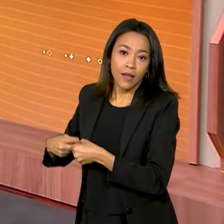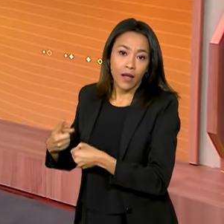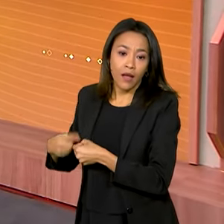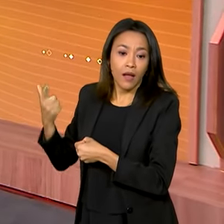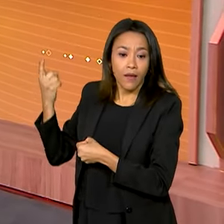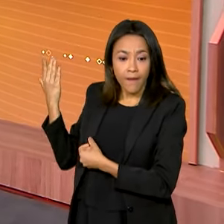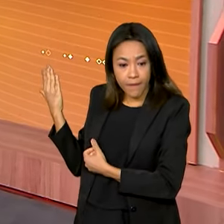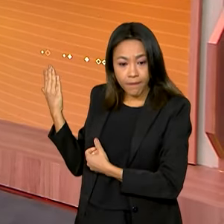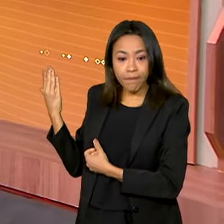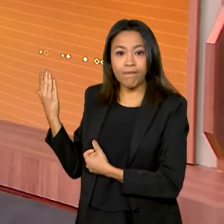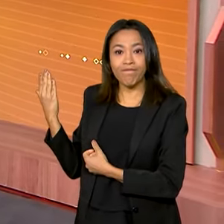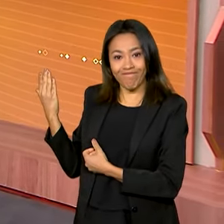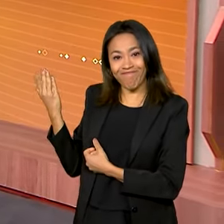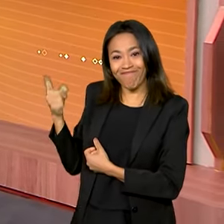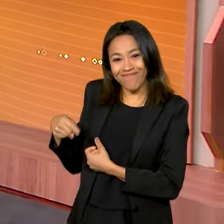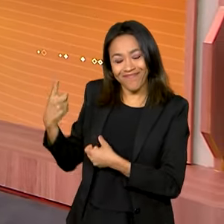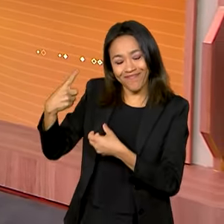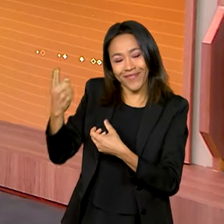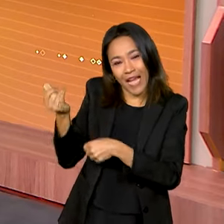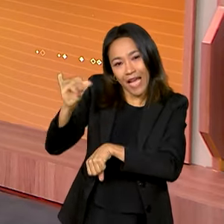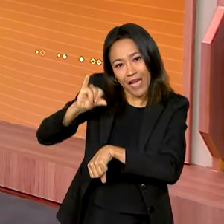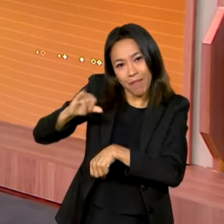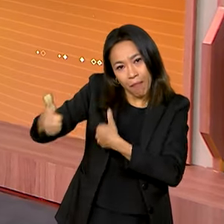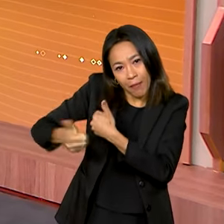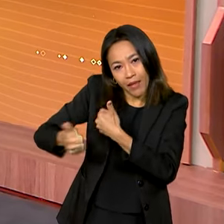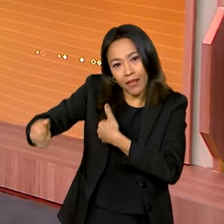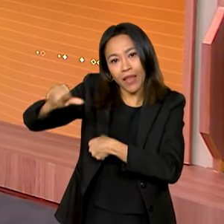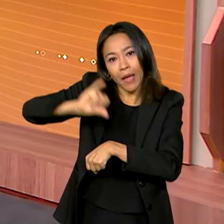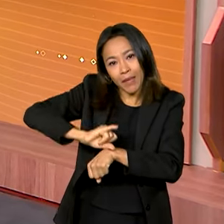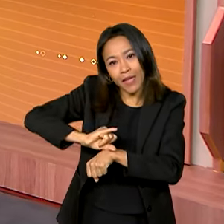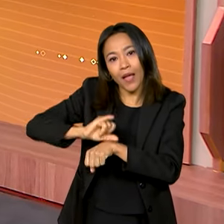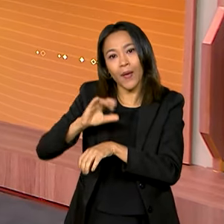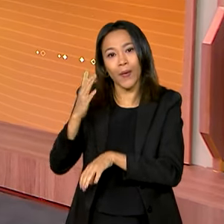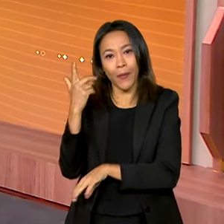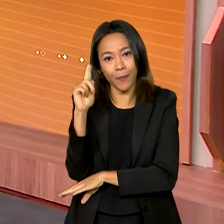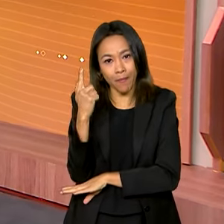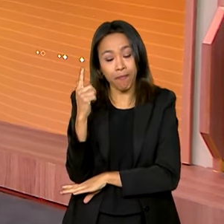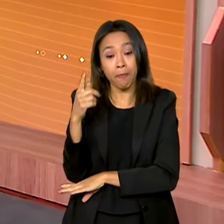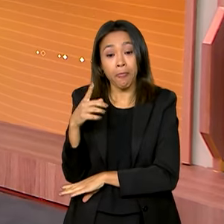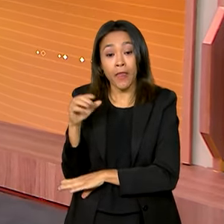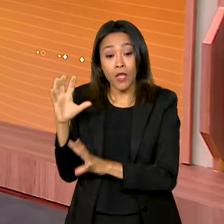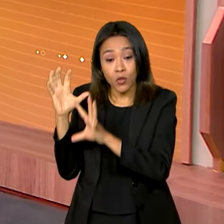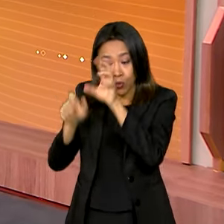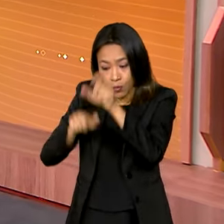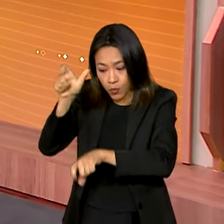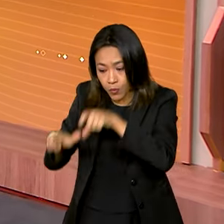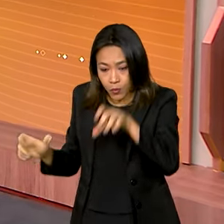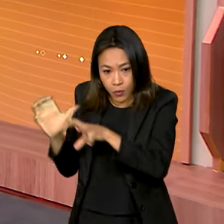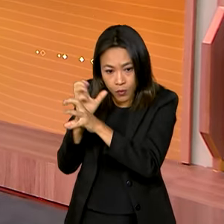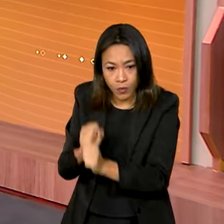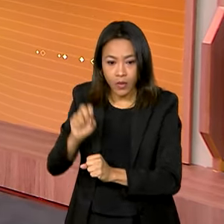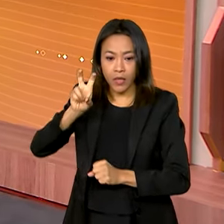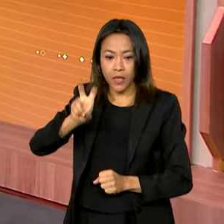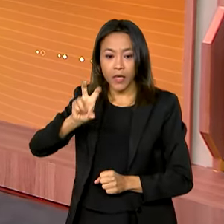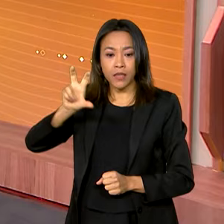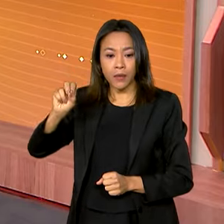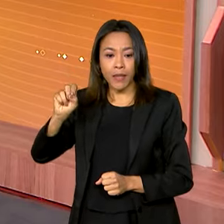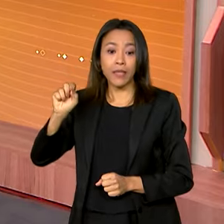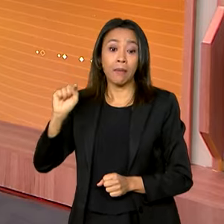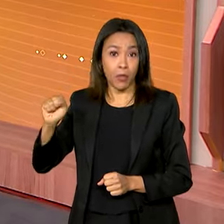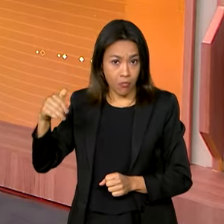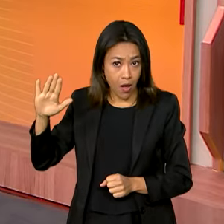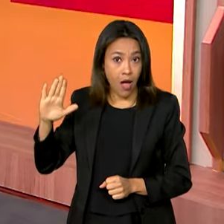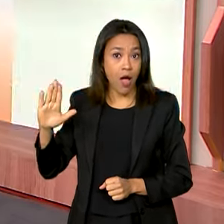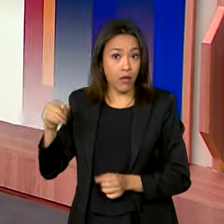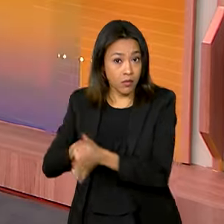metropolitana da capital goiana. Ela tem pouco mais de 550 mil habitantes, já foi do consenso do